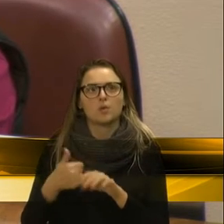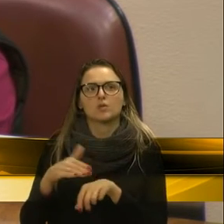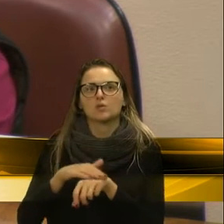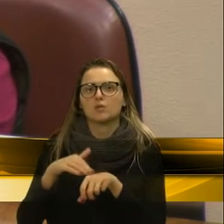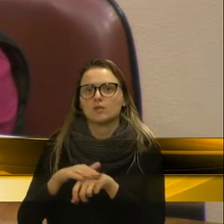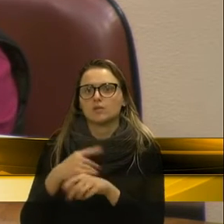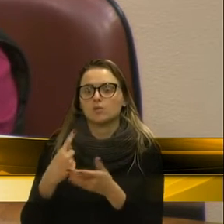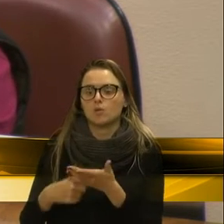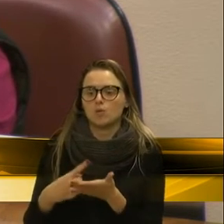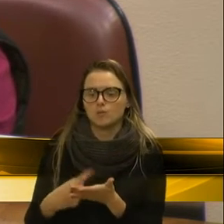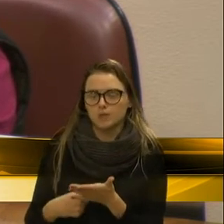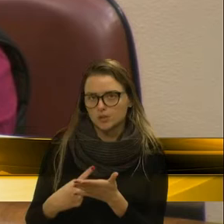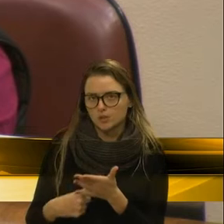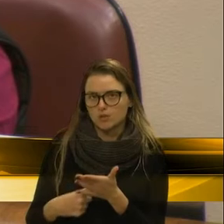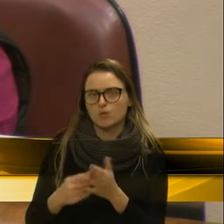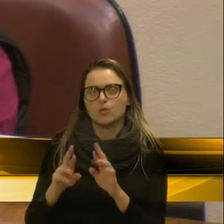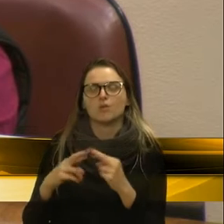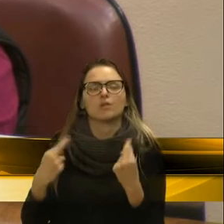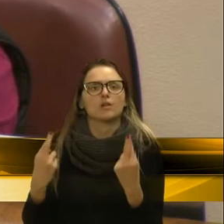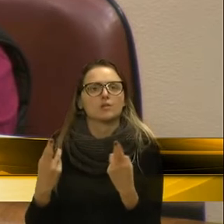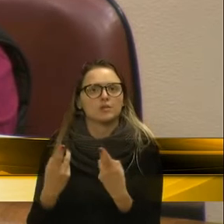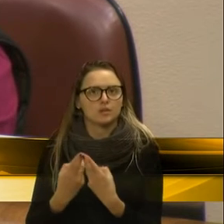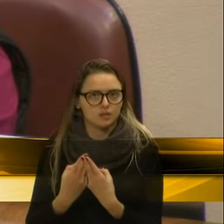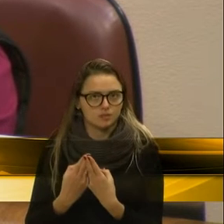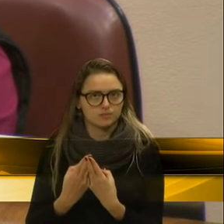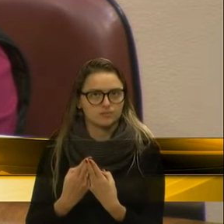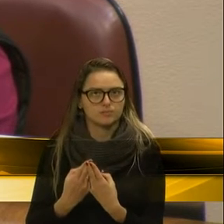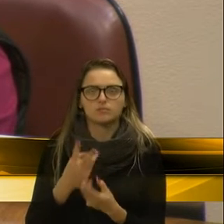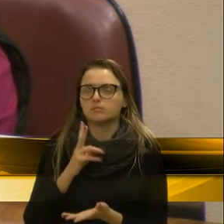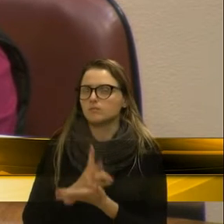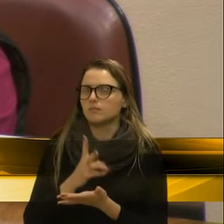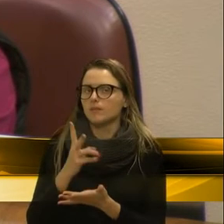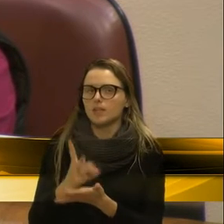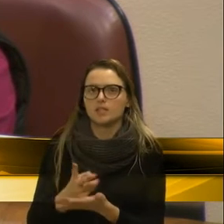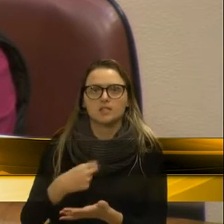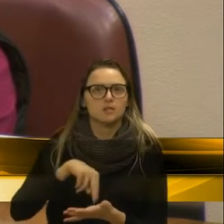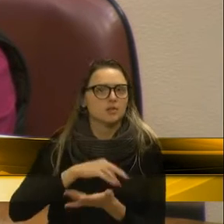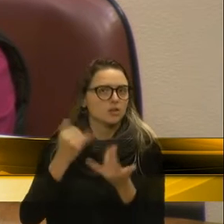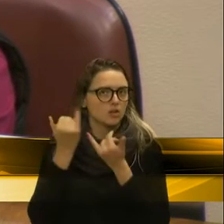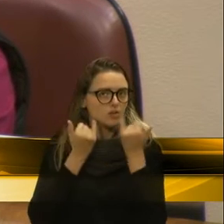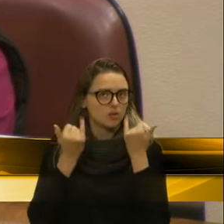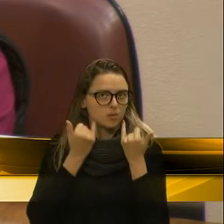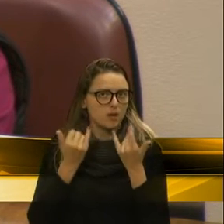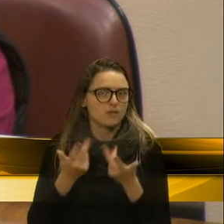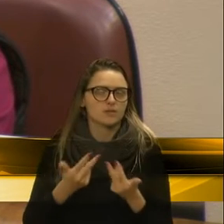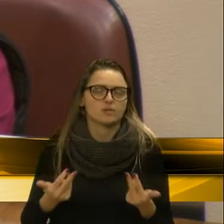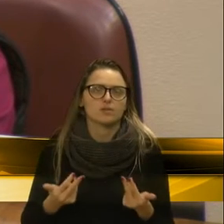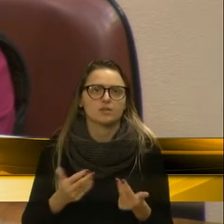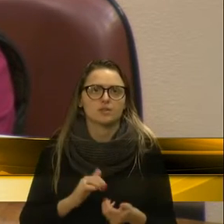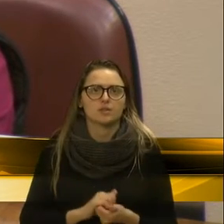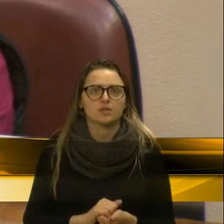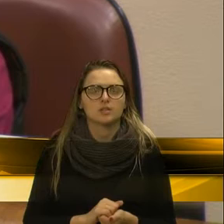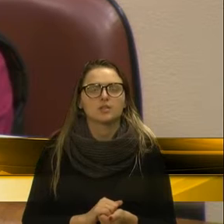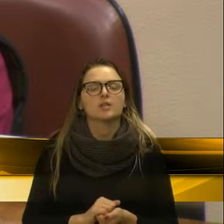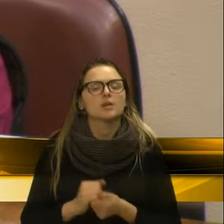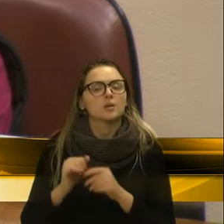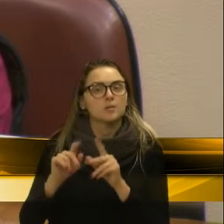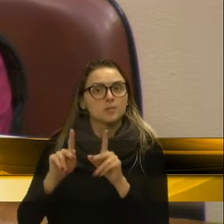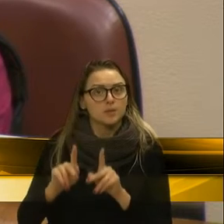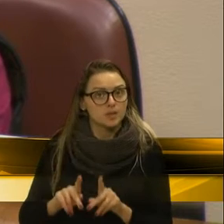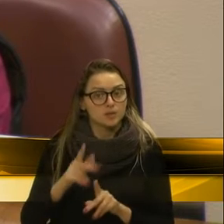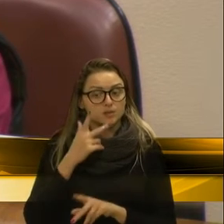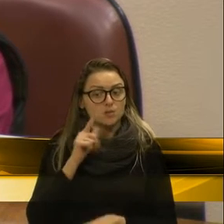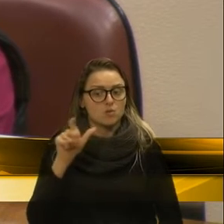agendou, ele construiu, e sempre nos deixava informado. Então, são pessoas que nem